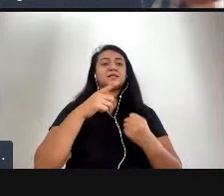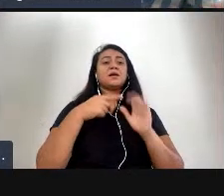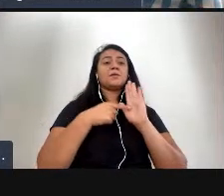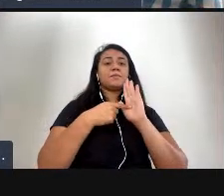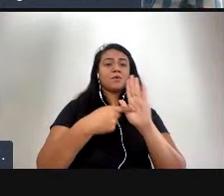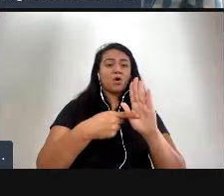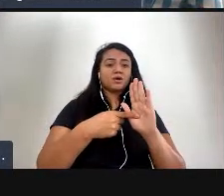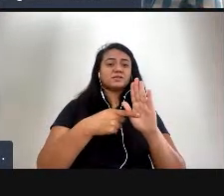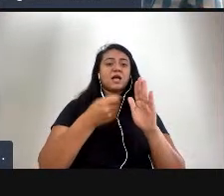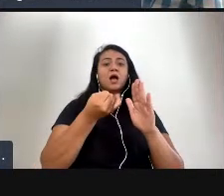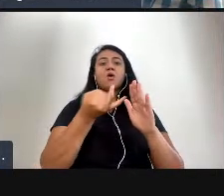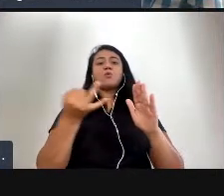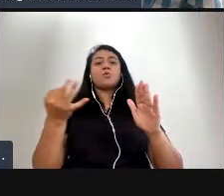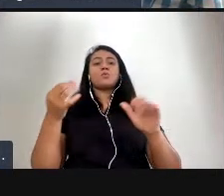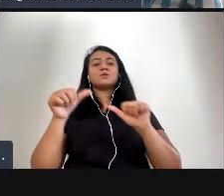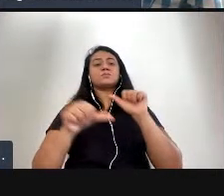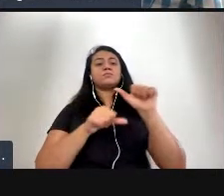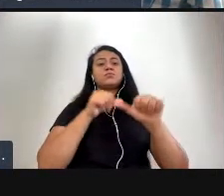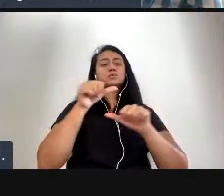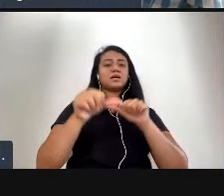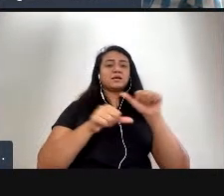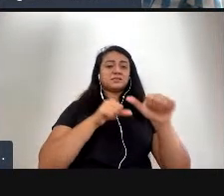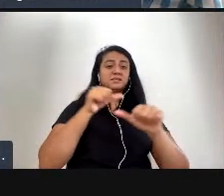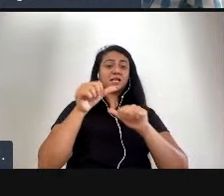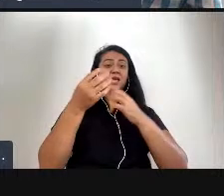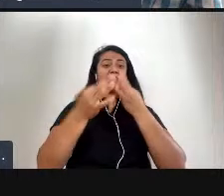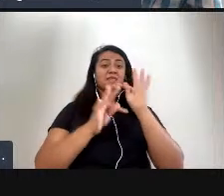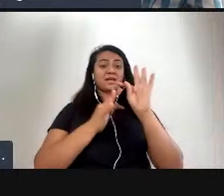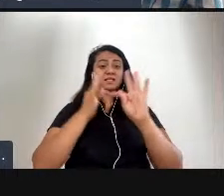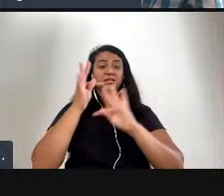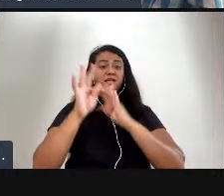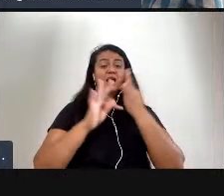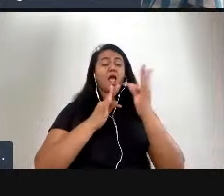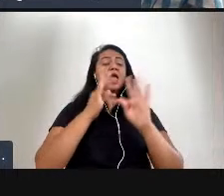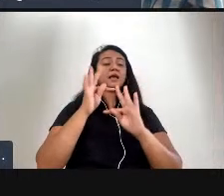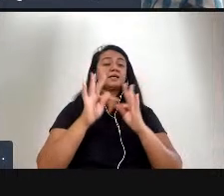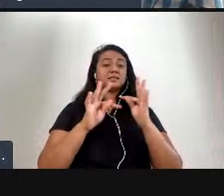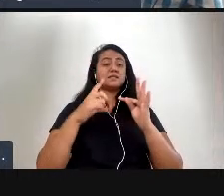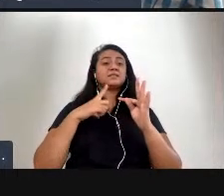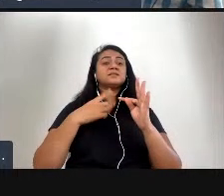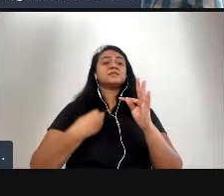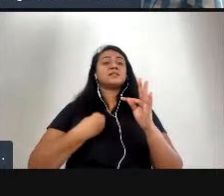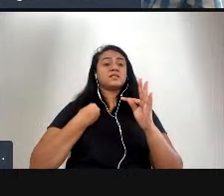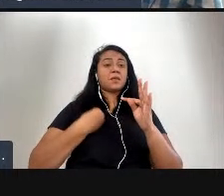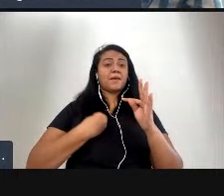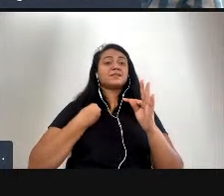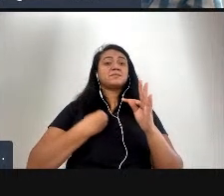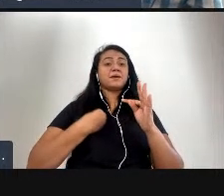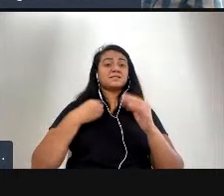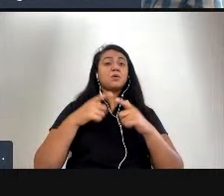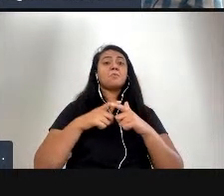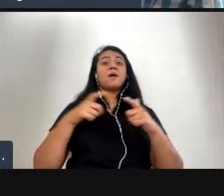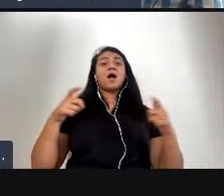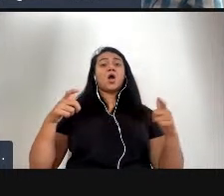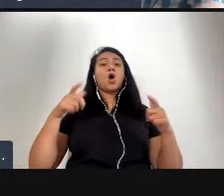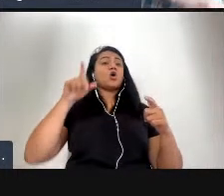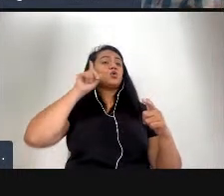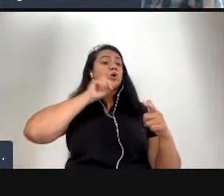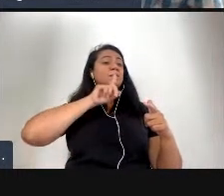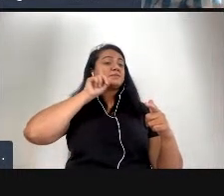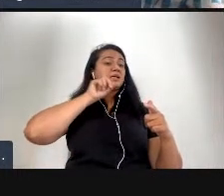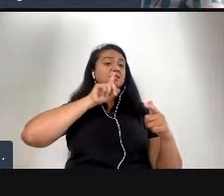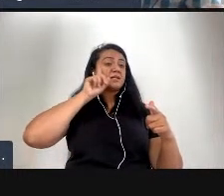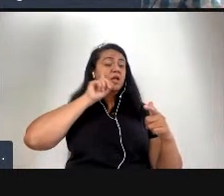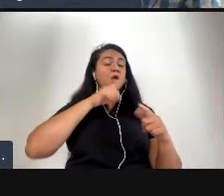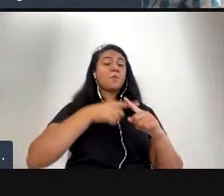tecnológicas no primeiro de 2010 há uma participação muito grande dos norte-americanos porque a banda larga não